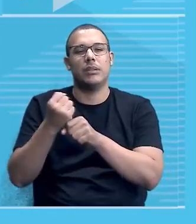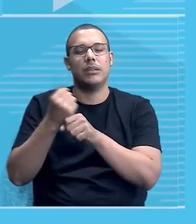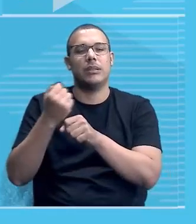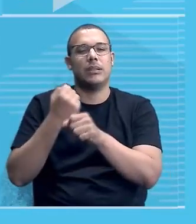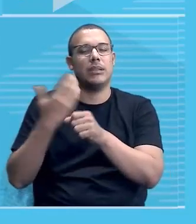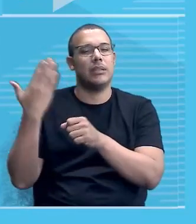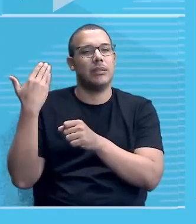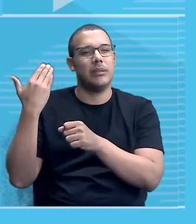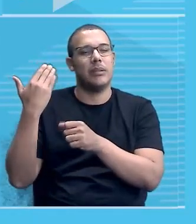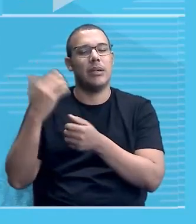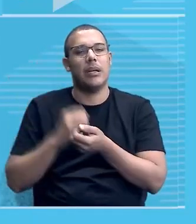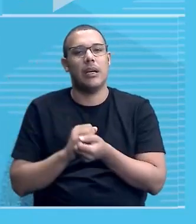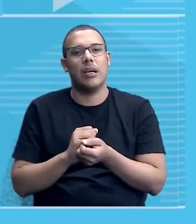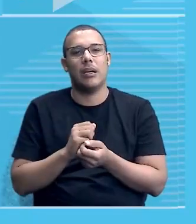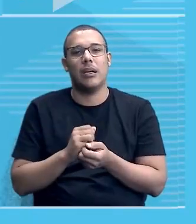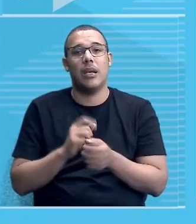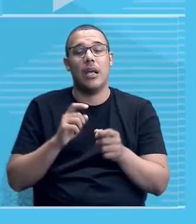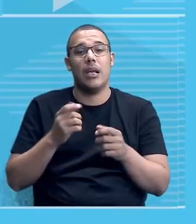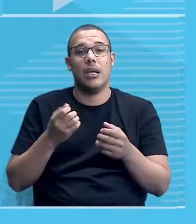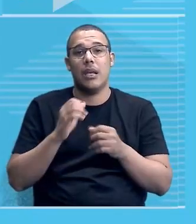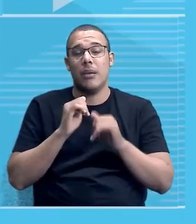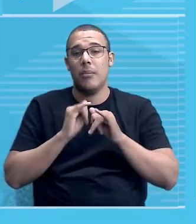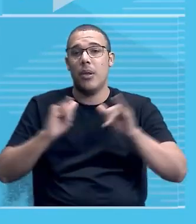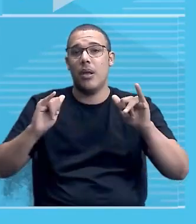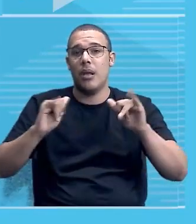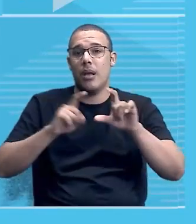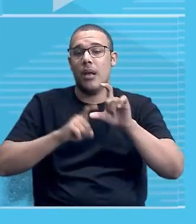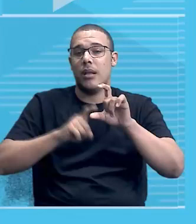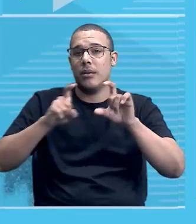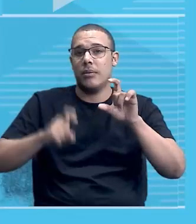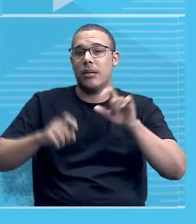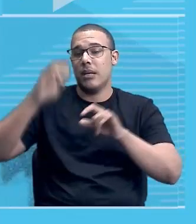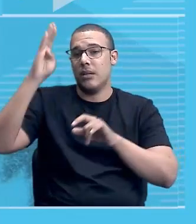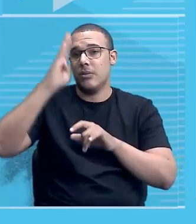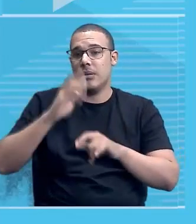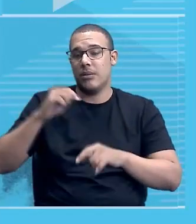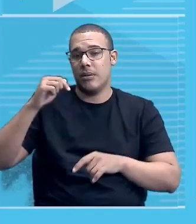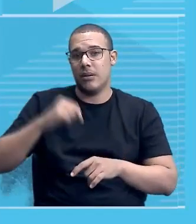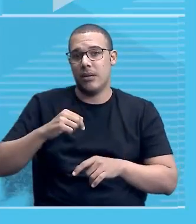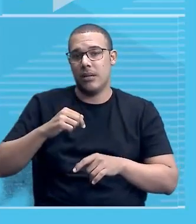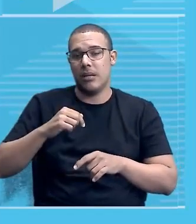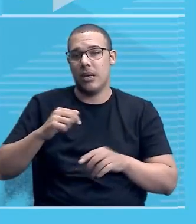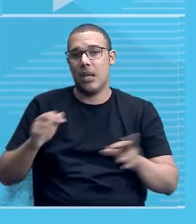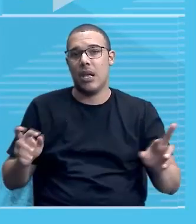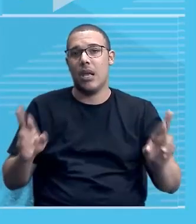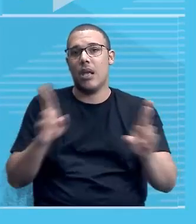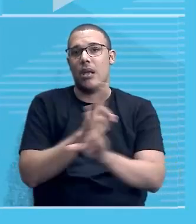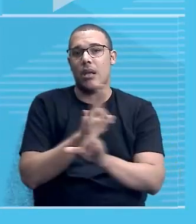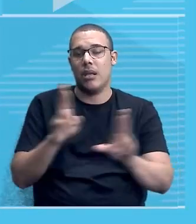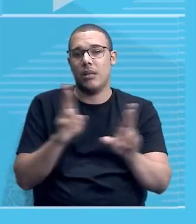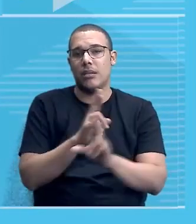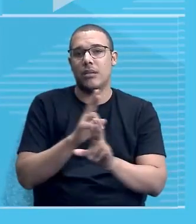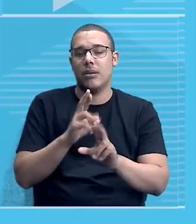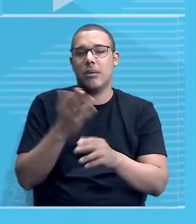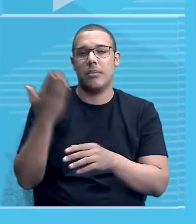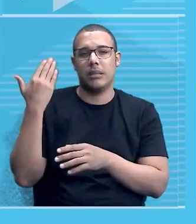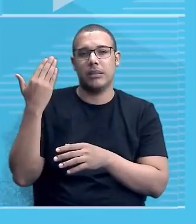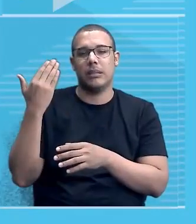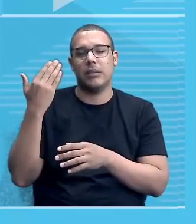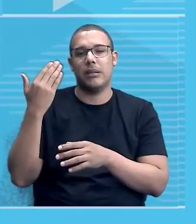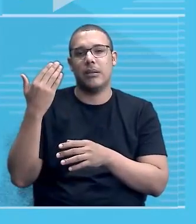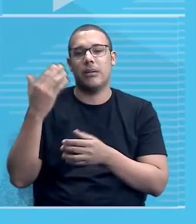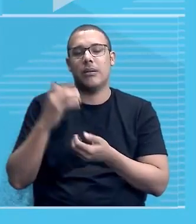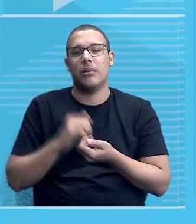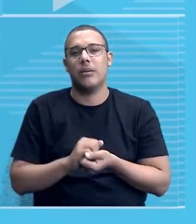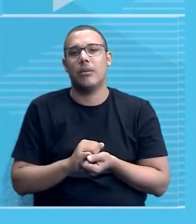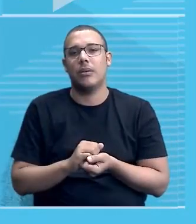quem proclama a independência do nosso país em relação à nossa antiga metrópole, não